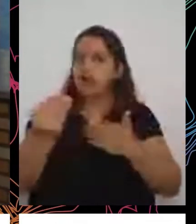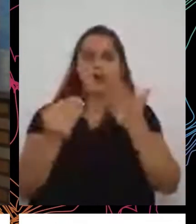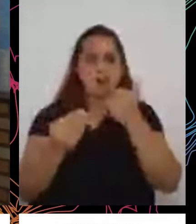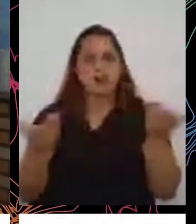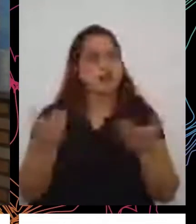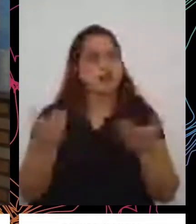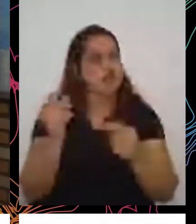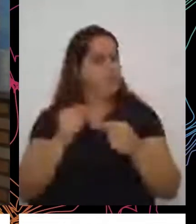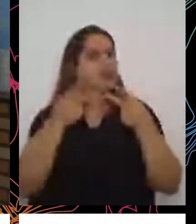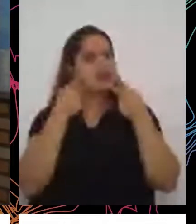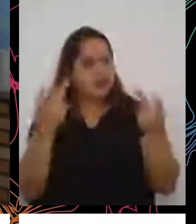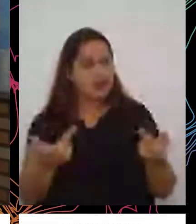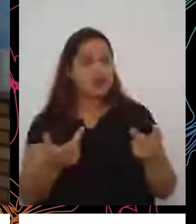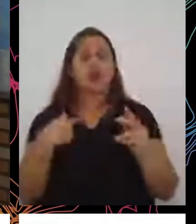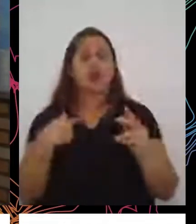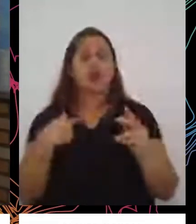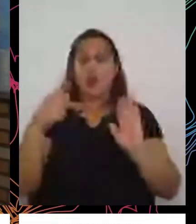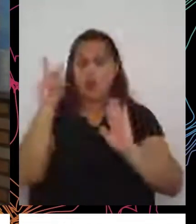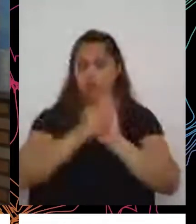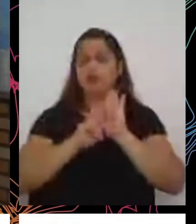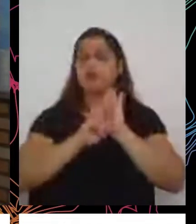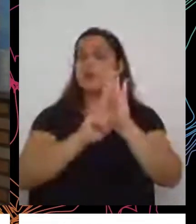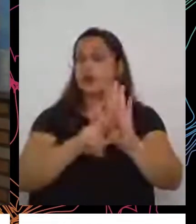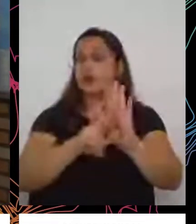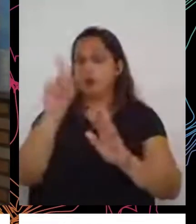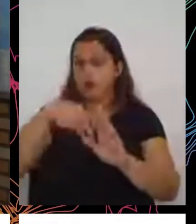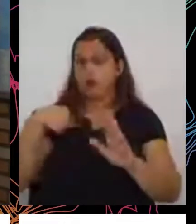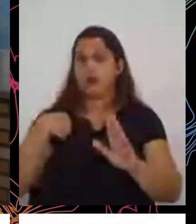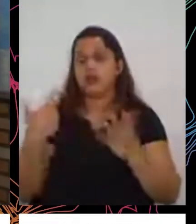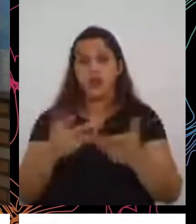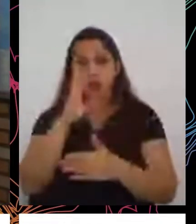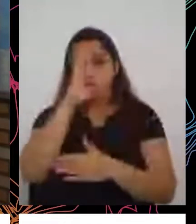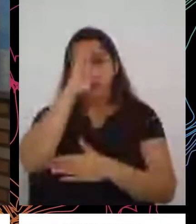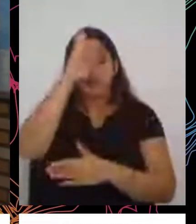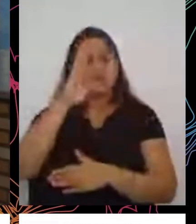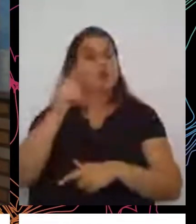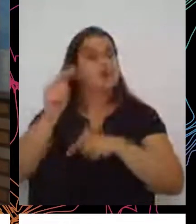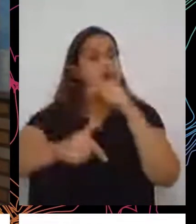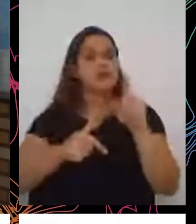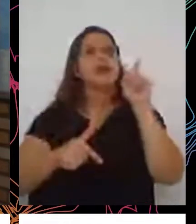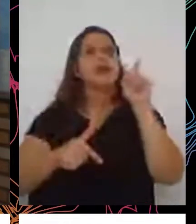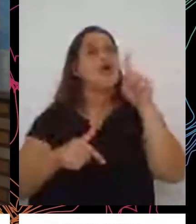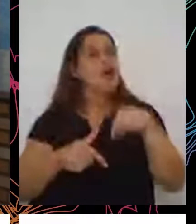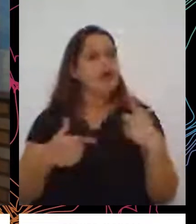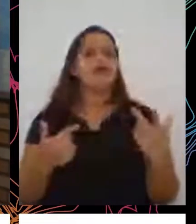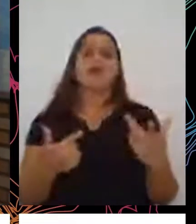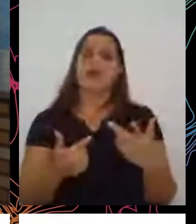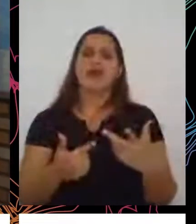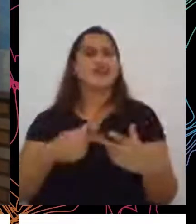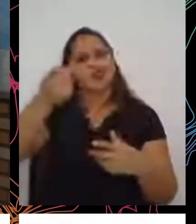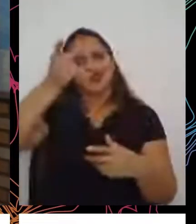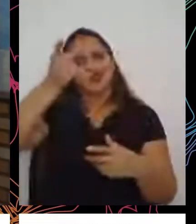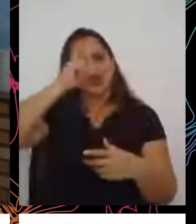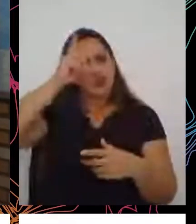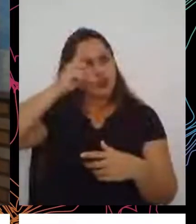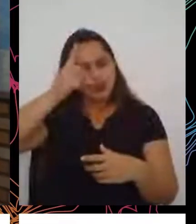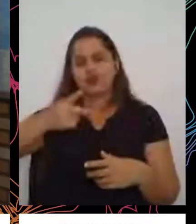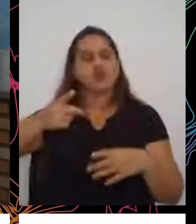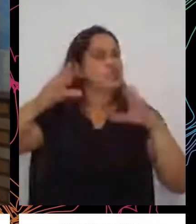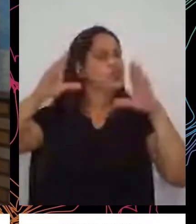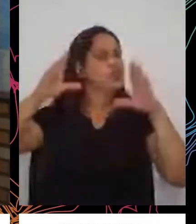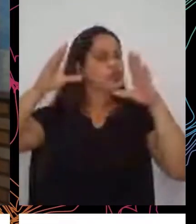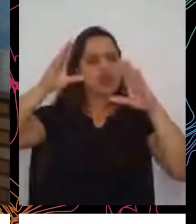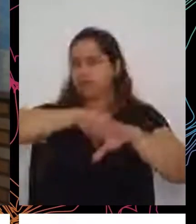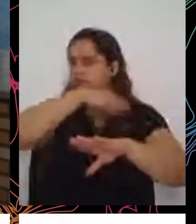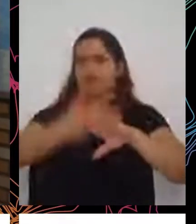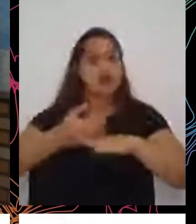O programa que eu represento, o programa de Hora de Alimentos, o principal trabalho é esse. Se passa dia e noite levando alimentos para